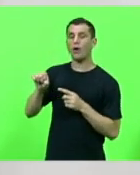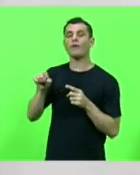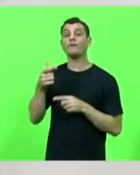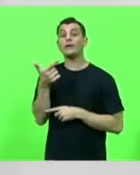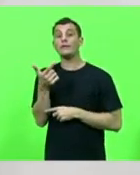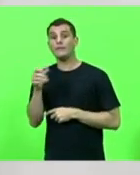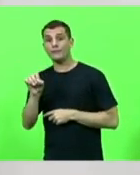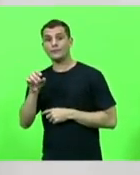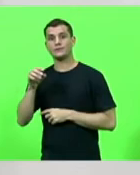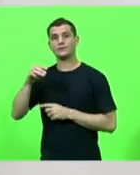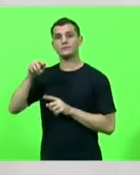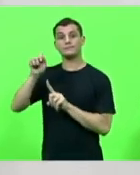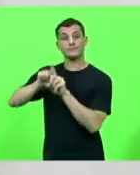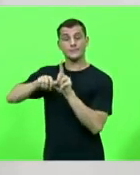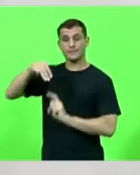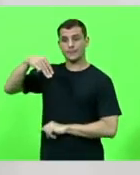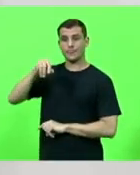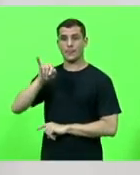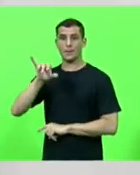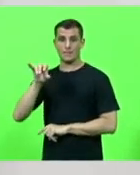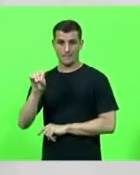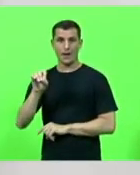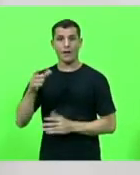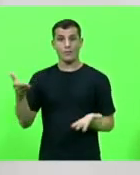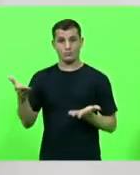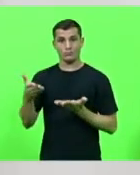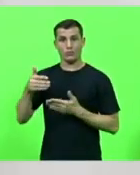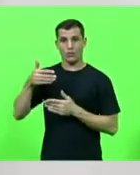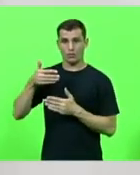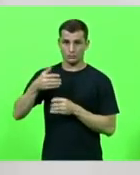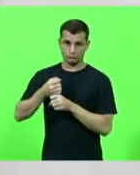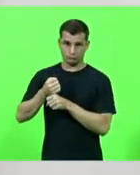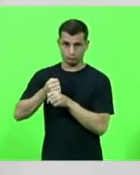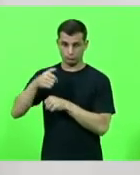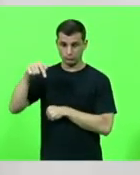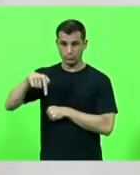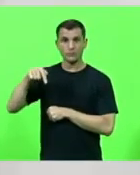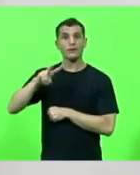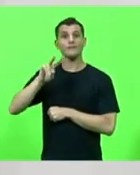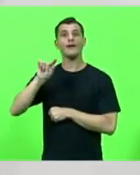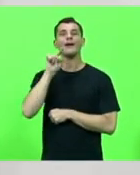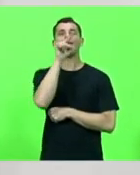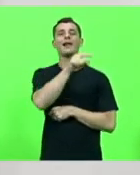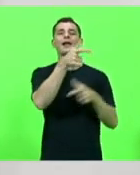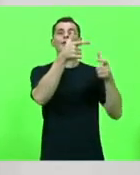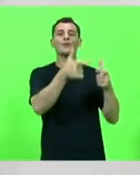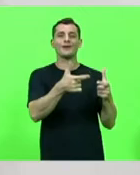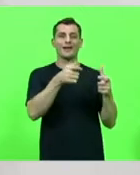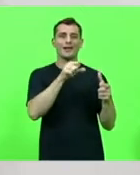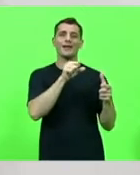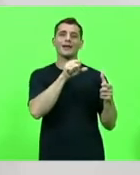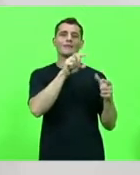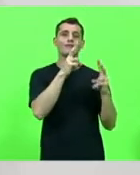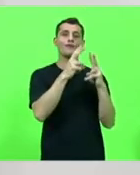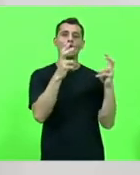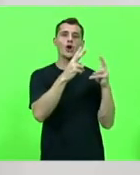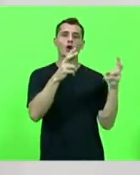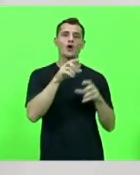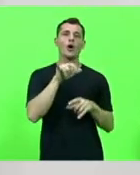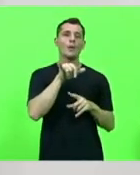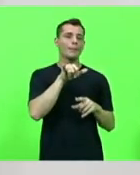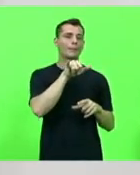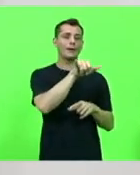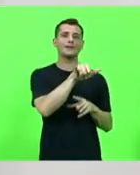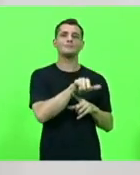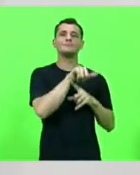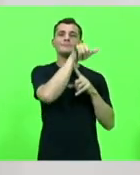2022 desse ano então na Base Aérea de Florianópolis aqui em Santa Catarina em 2019 foi feita aqui a primeira